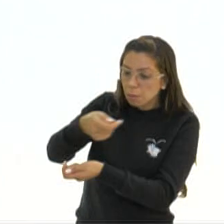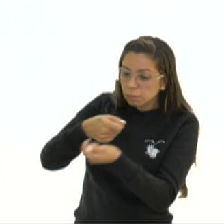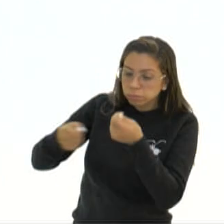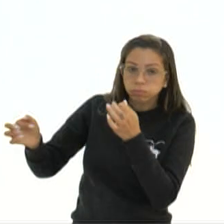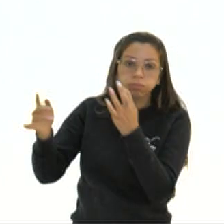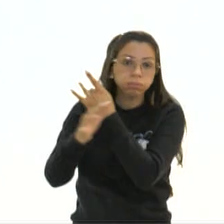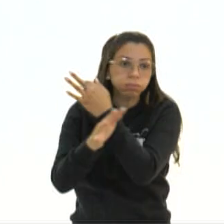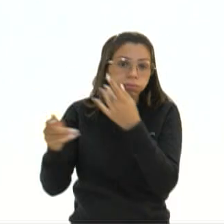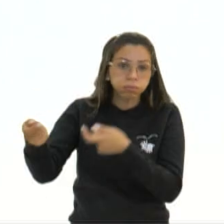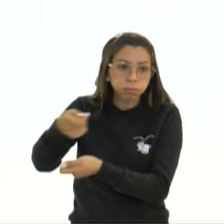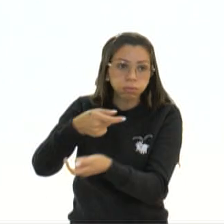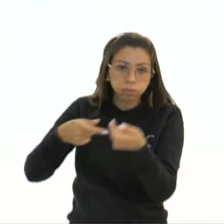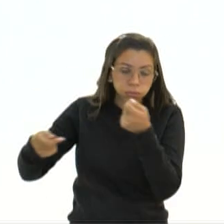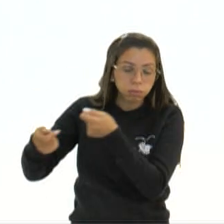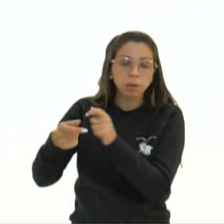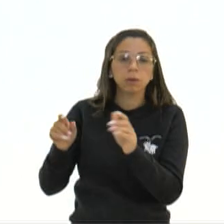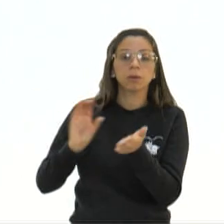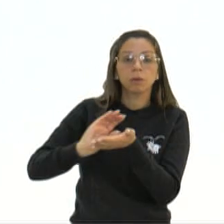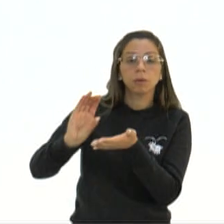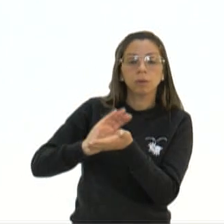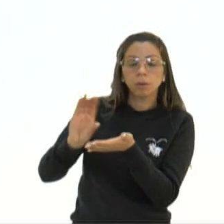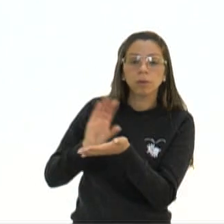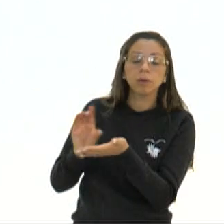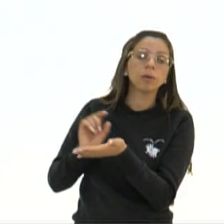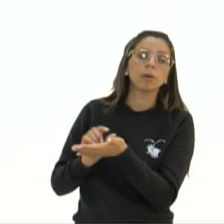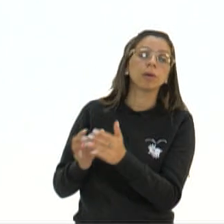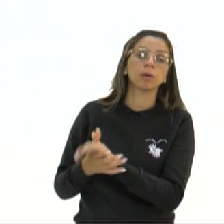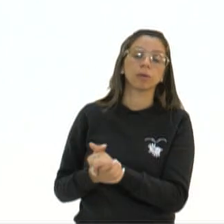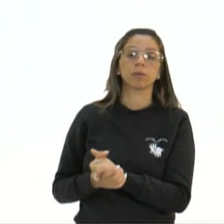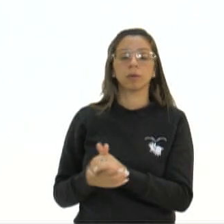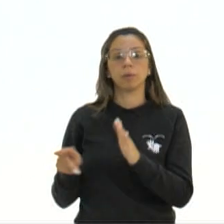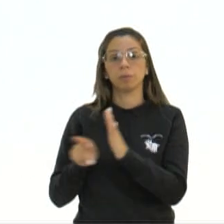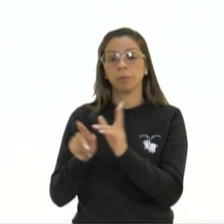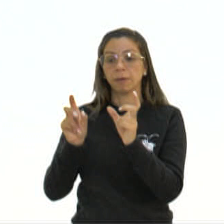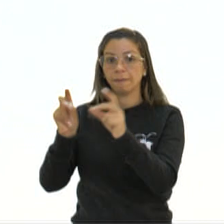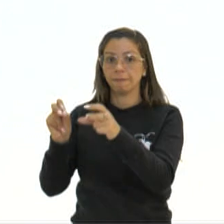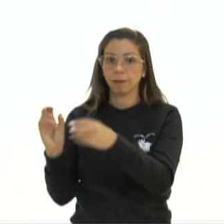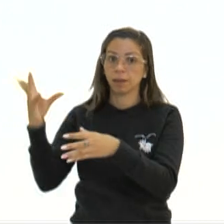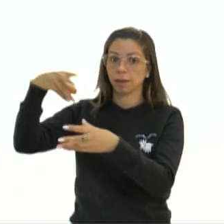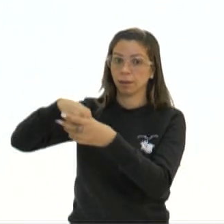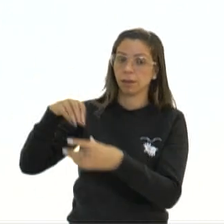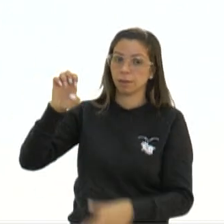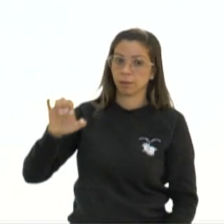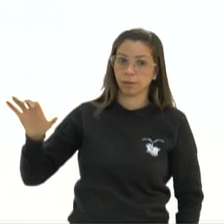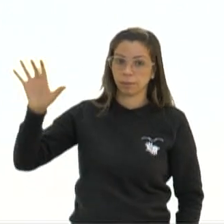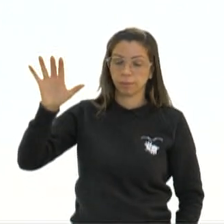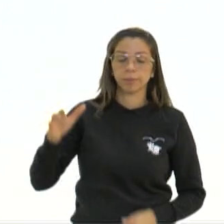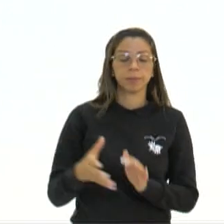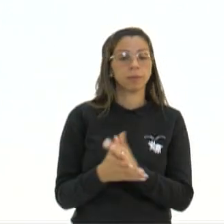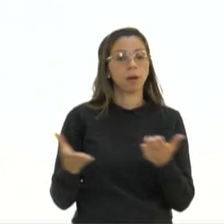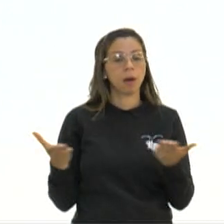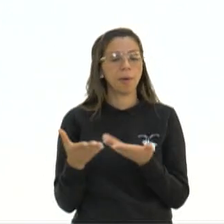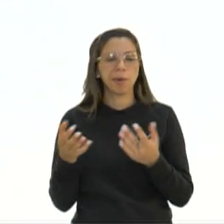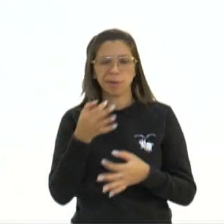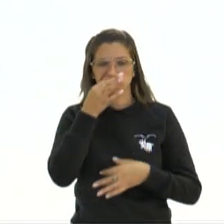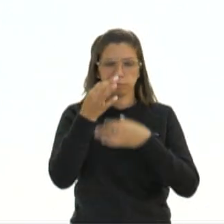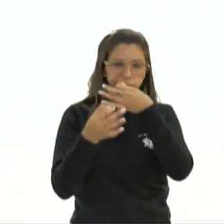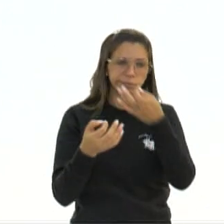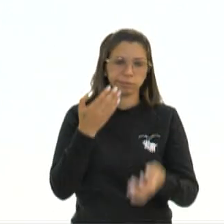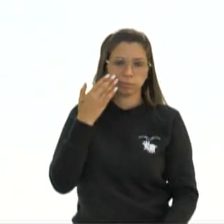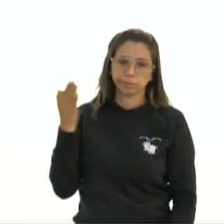alimentando o comércio interno. Aí aqui vem algumas críticas ao sistema da União Europeia,